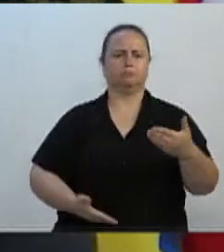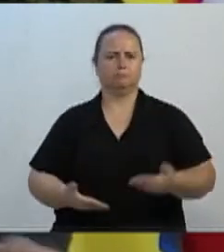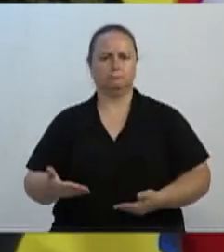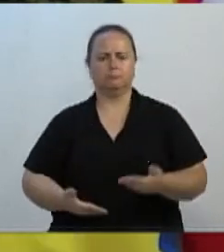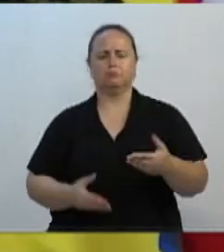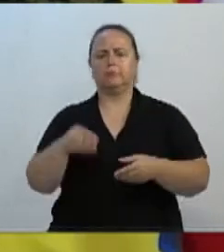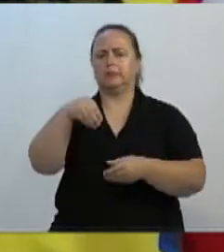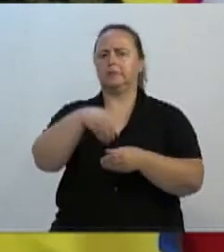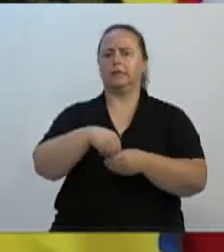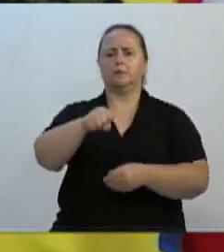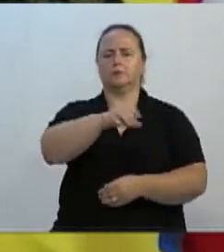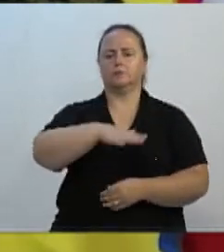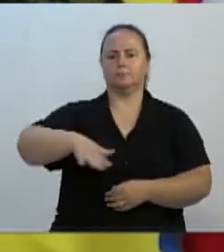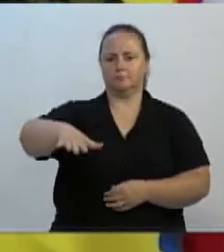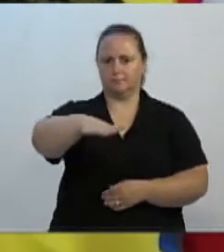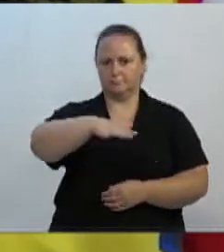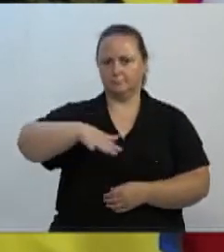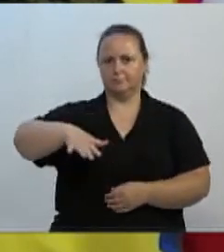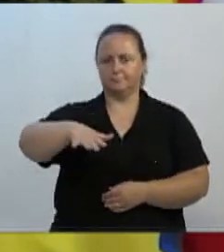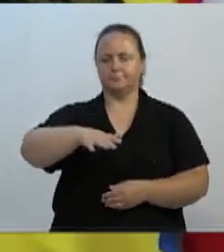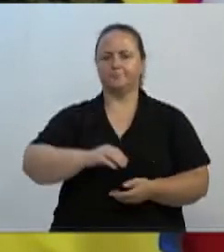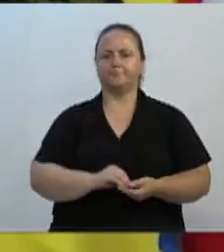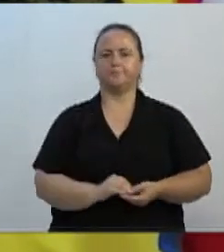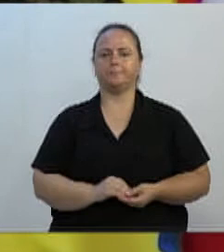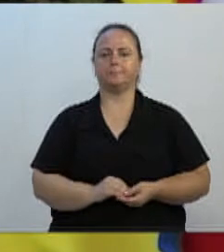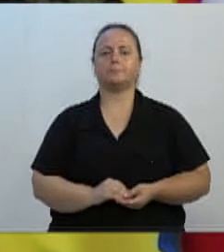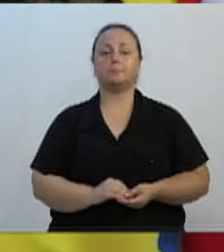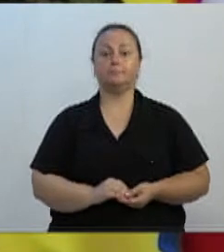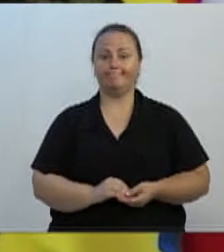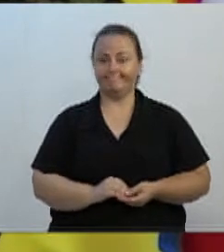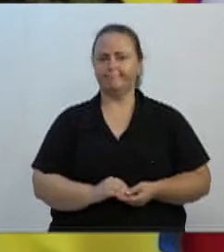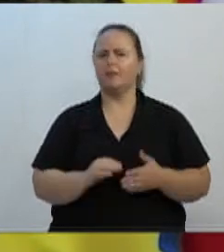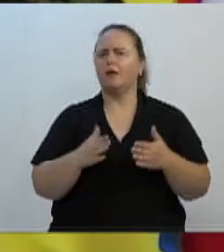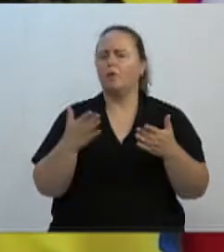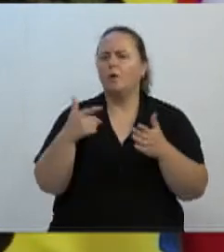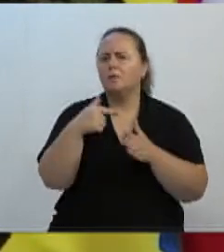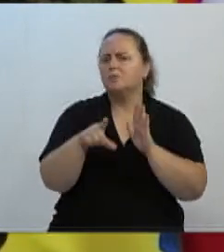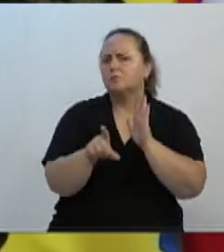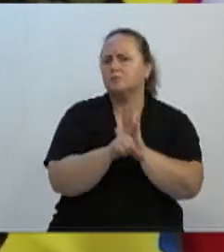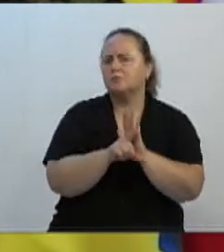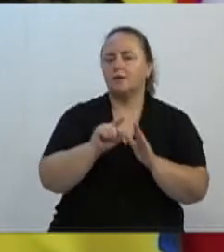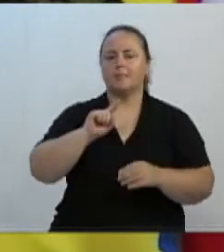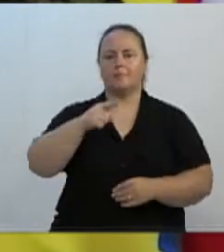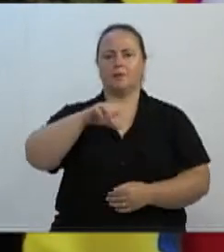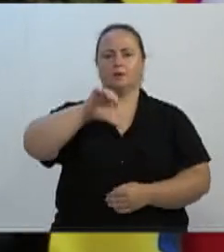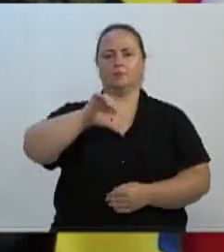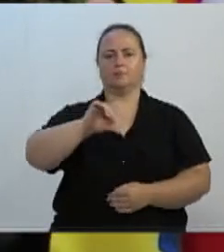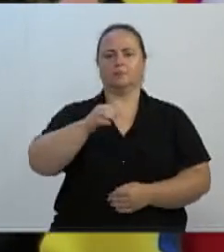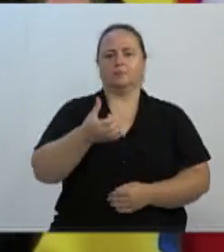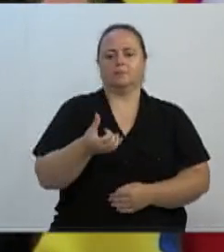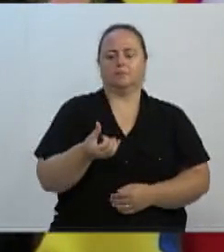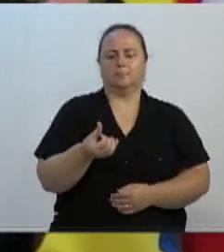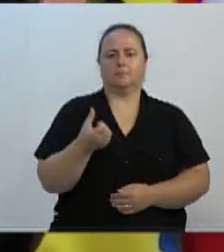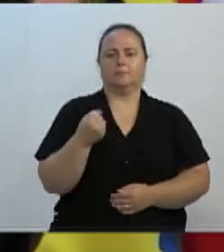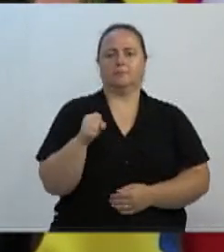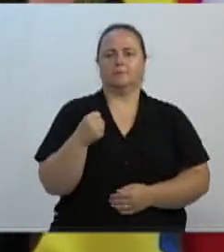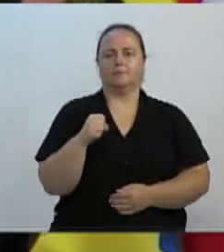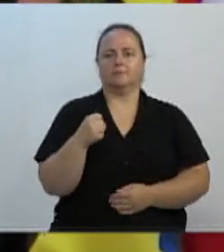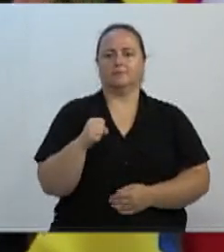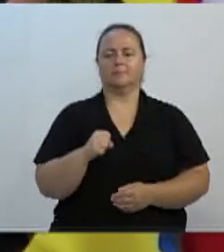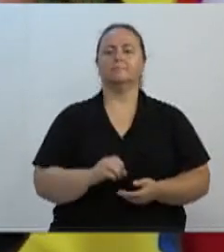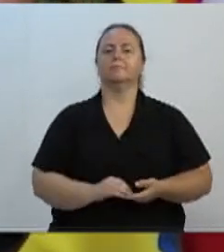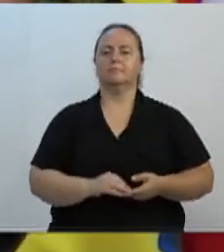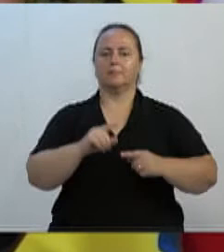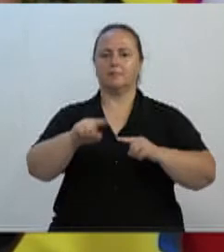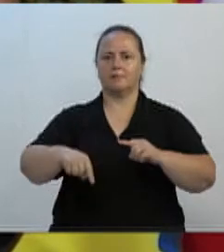sociedade. Isso em 1968, vereadores, presidente. Nós sabemos que na sequência veio a nossa